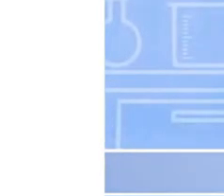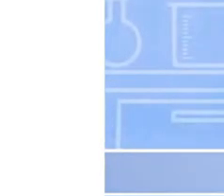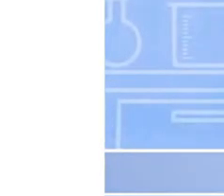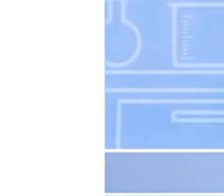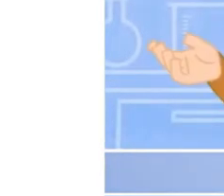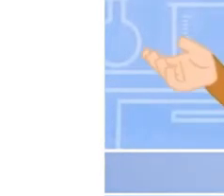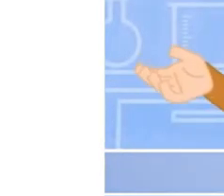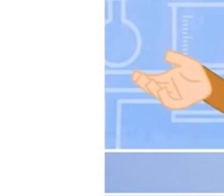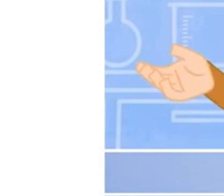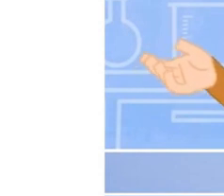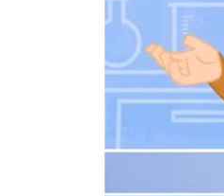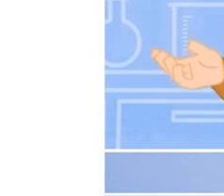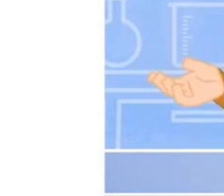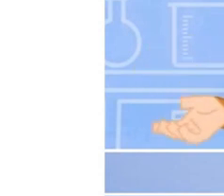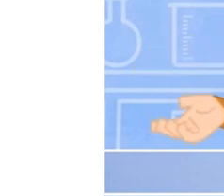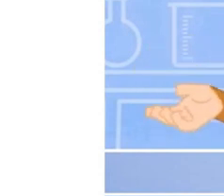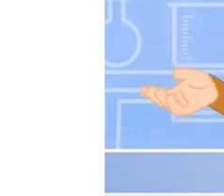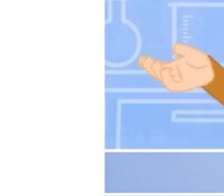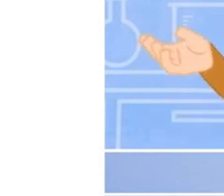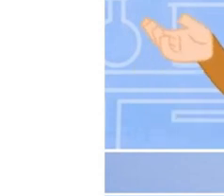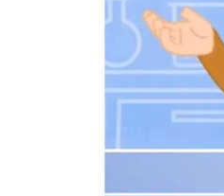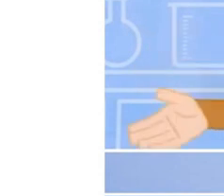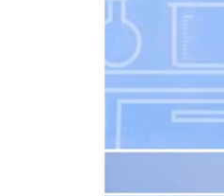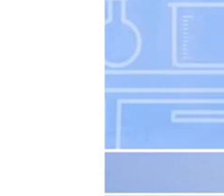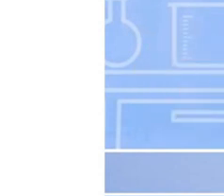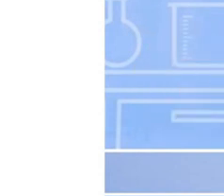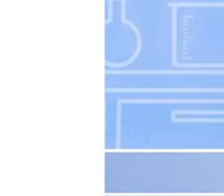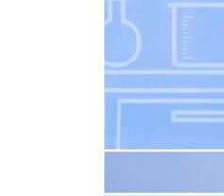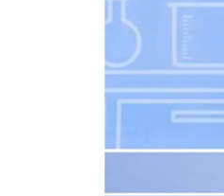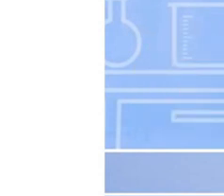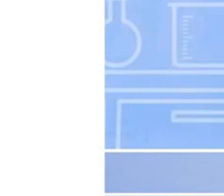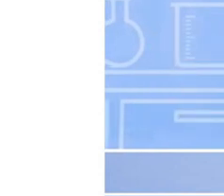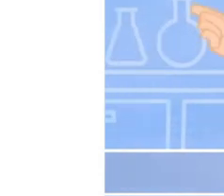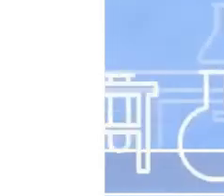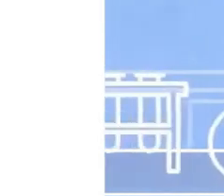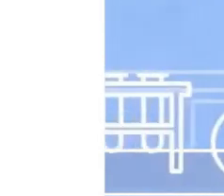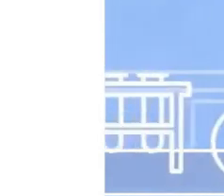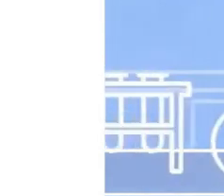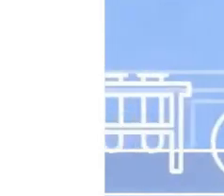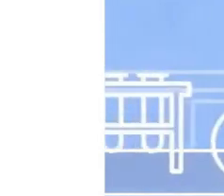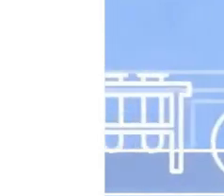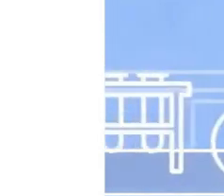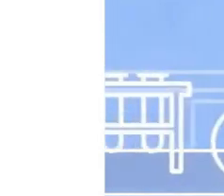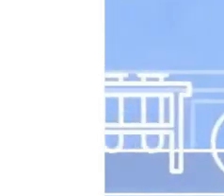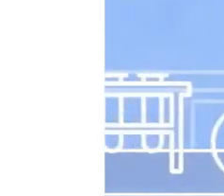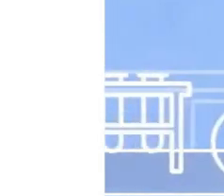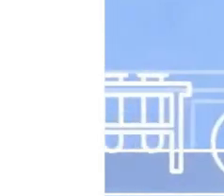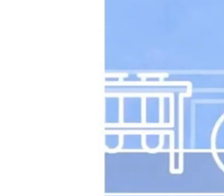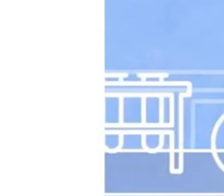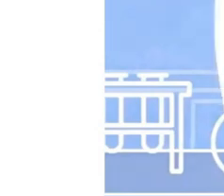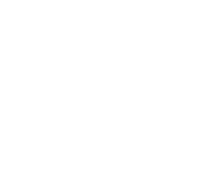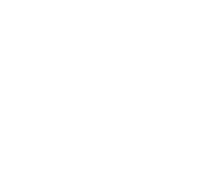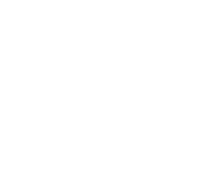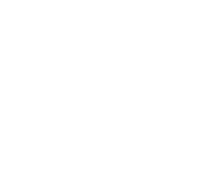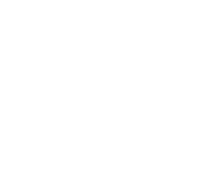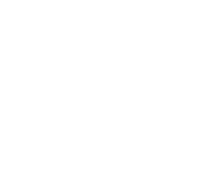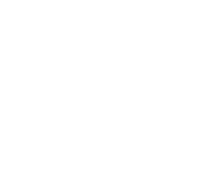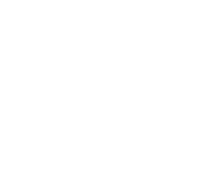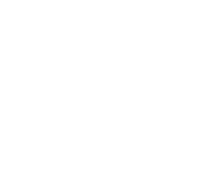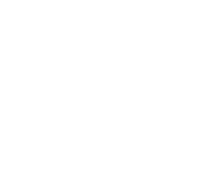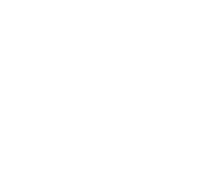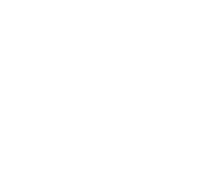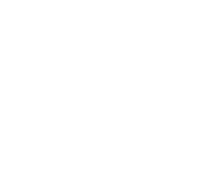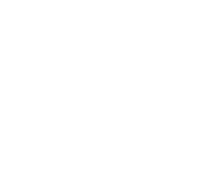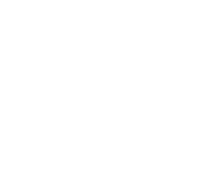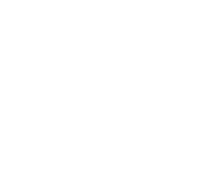sistema urinário lida diretamente com outra parte dos resíduos e os espele na urina. Vamos ver como isso acontece. O sistema